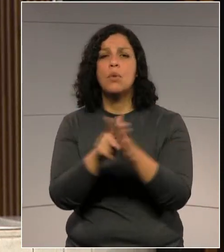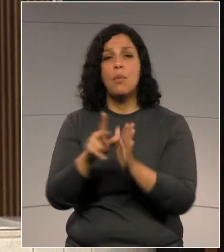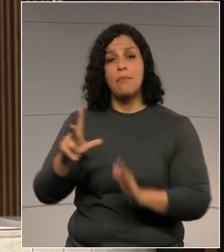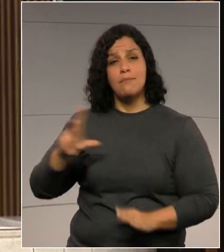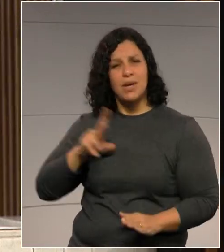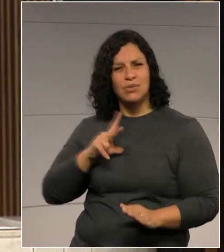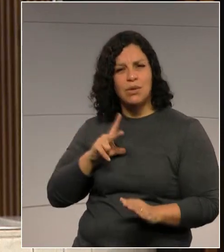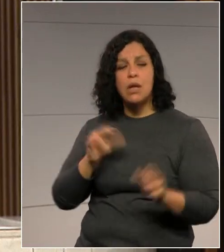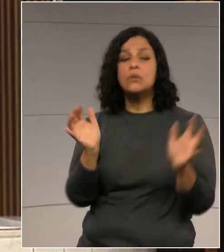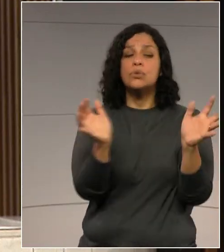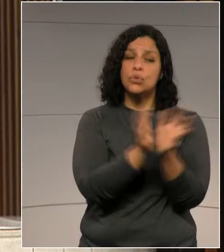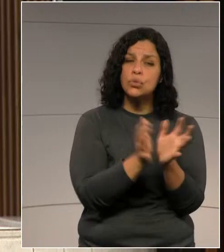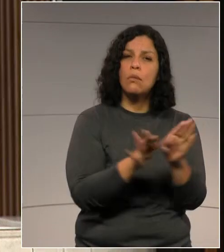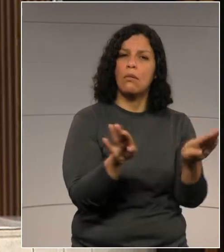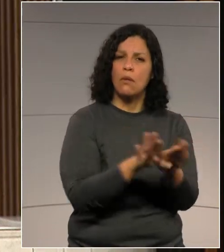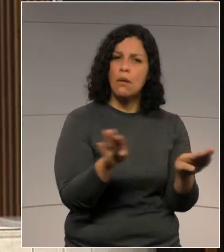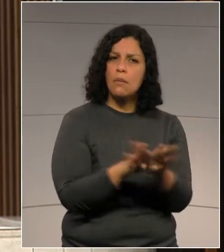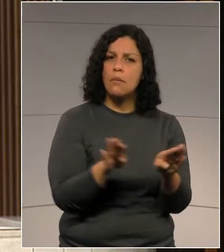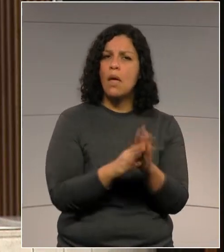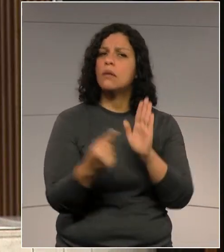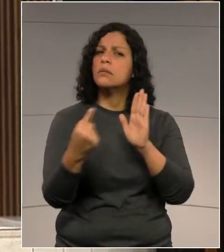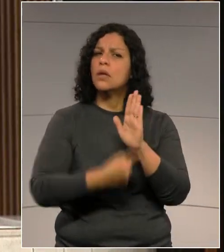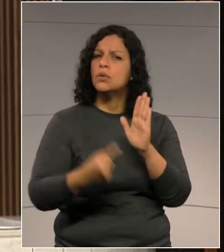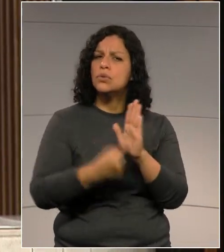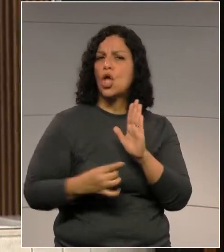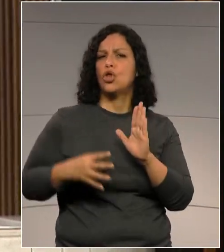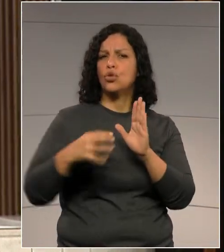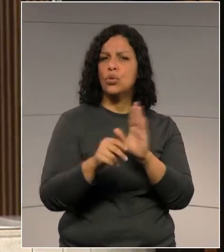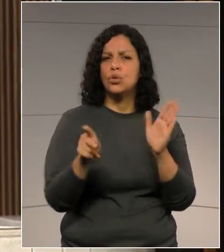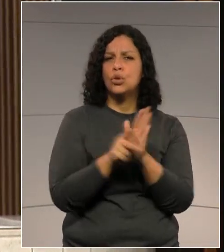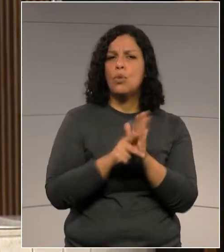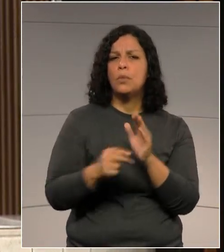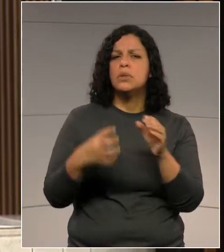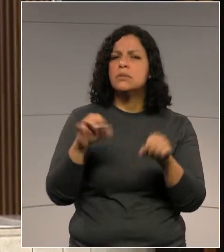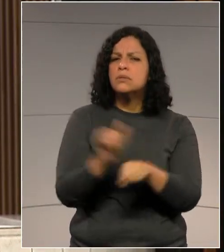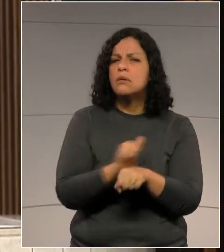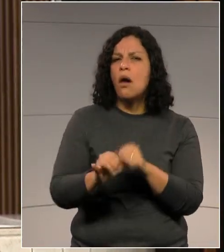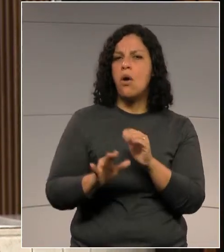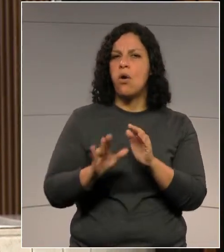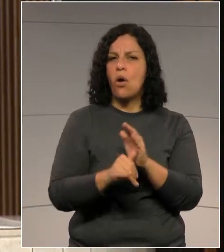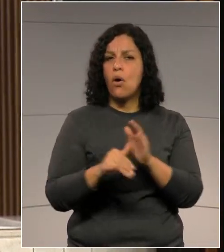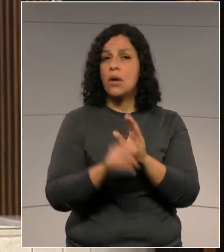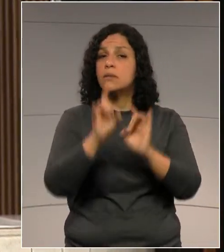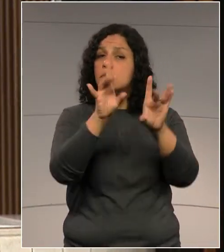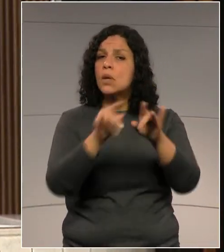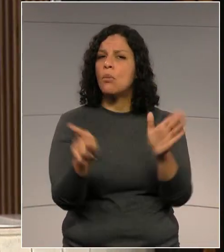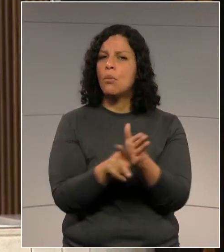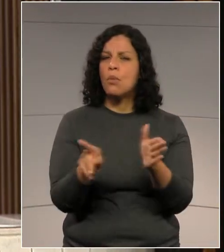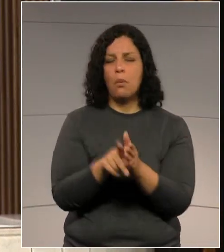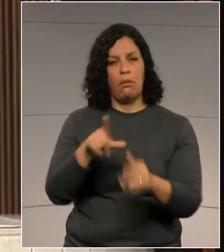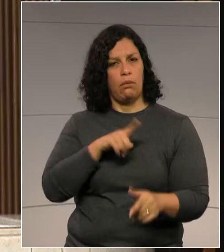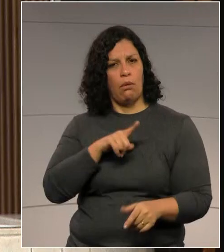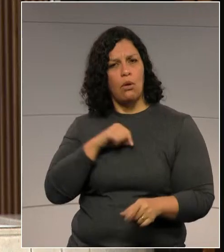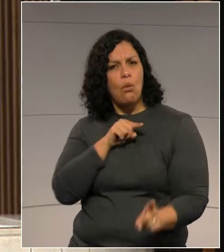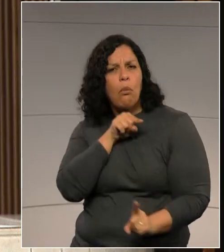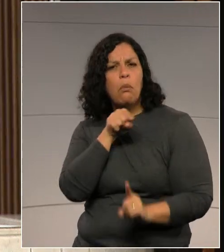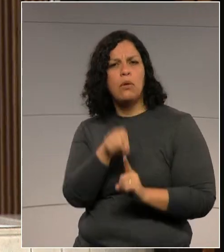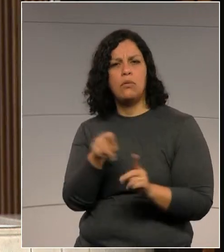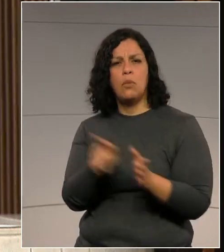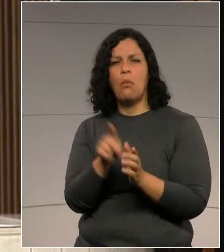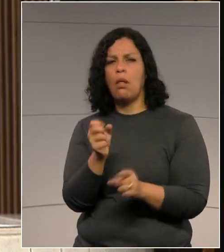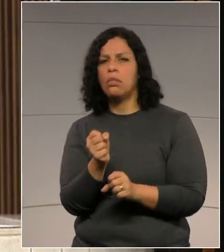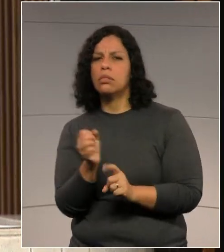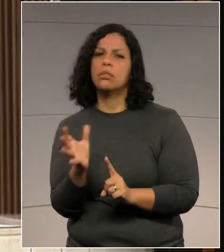e coletivas, combater e denunciar todas as formas de corrupção, em especial quando exercidas com o objetivo de